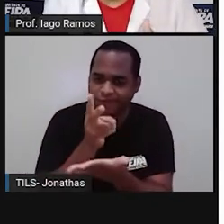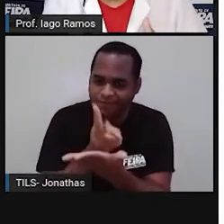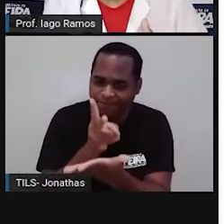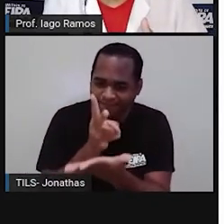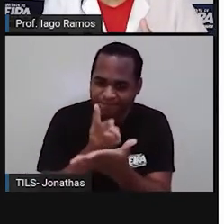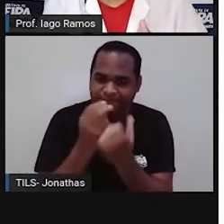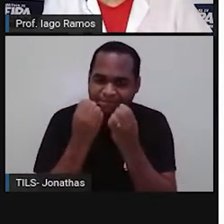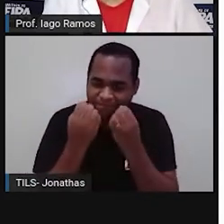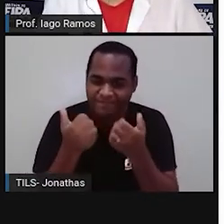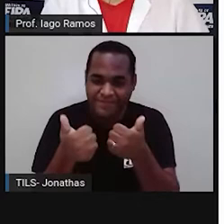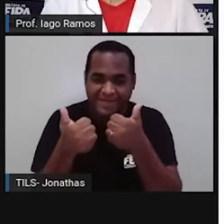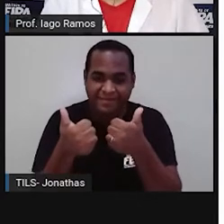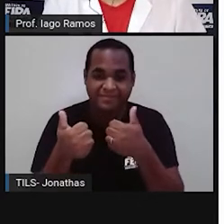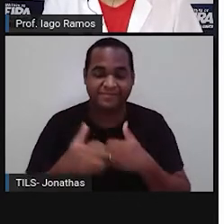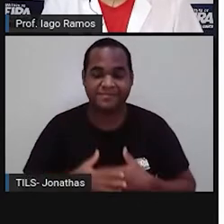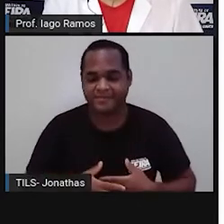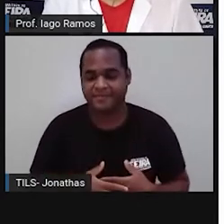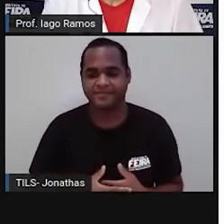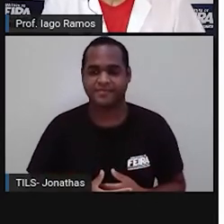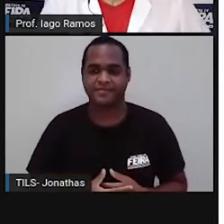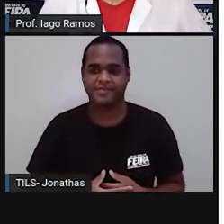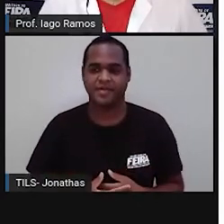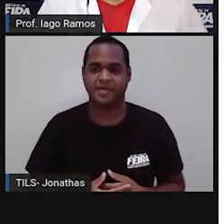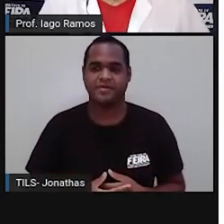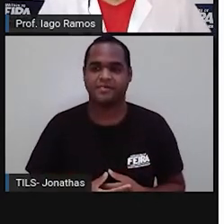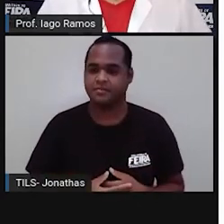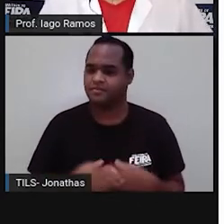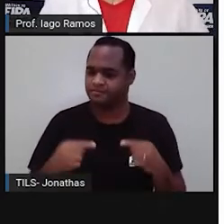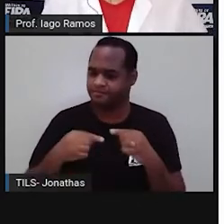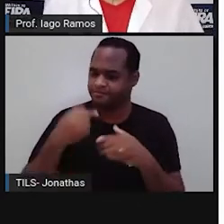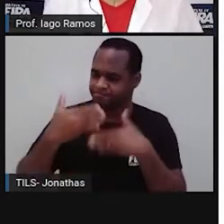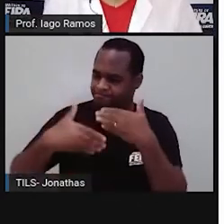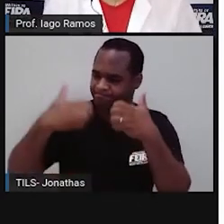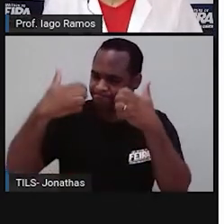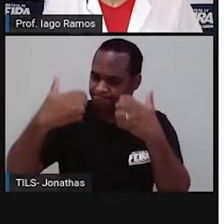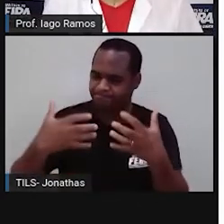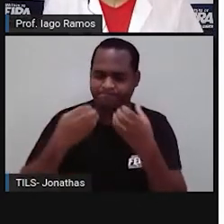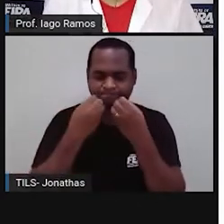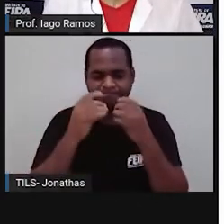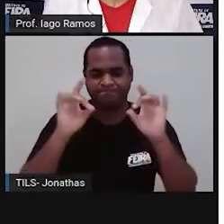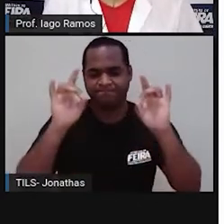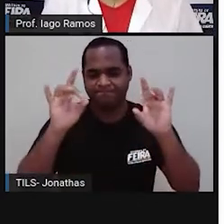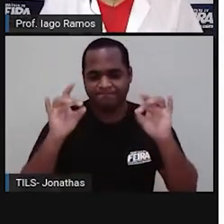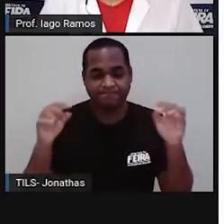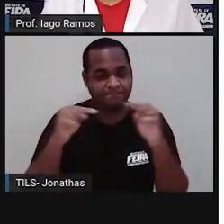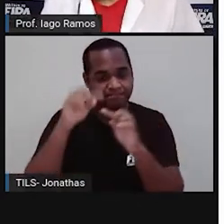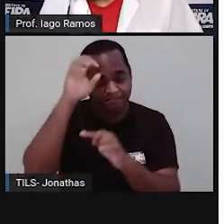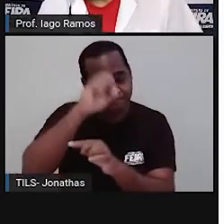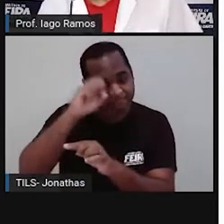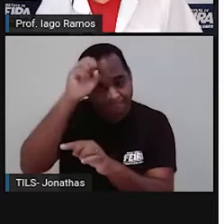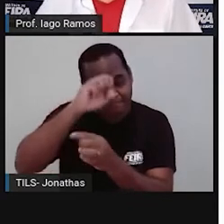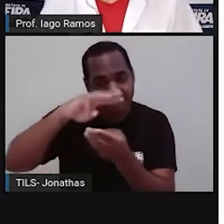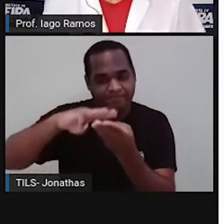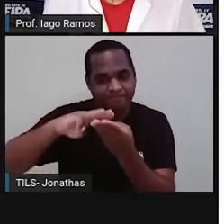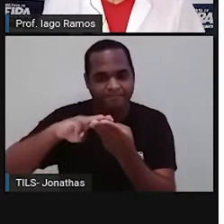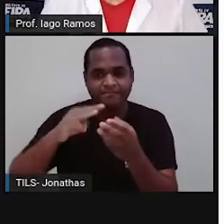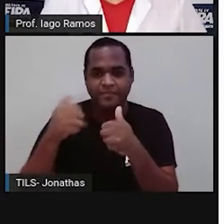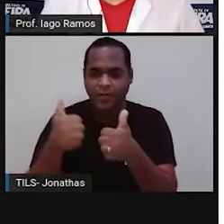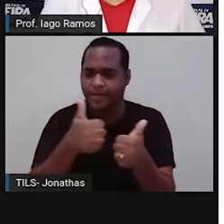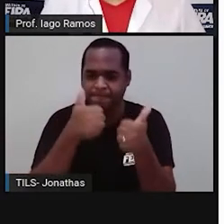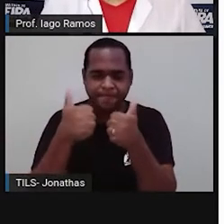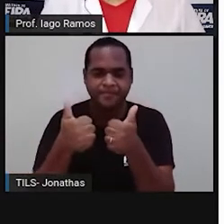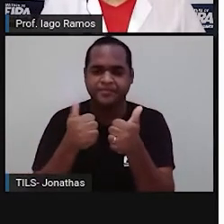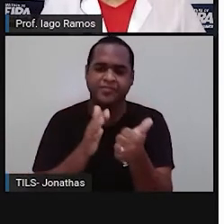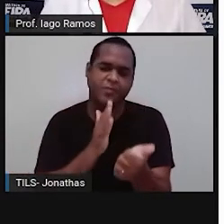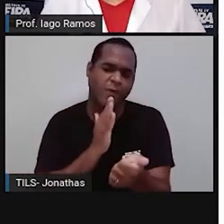estamos juntos, né? nessa, nessa jornada maravilhosa que é aprender matemática, tá bom? Bom, você